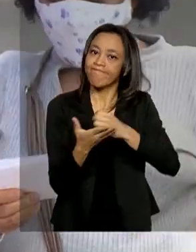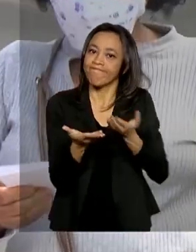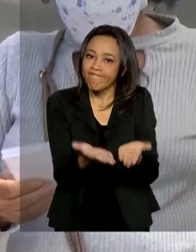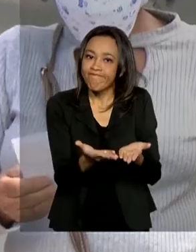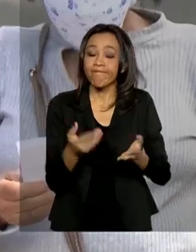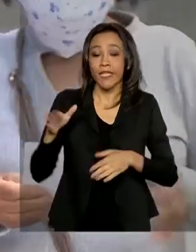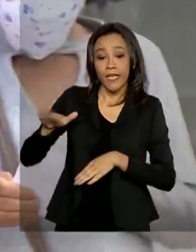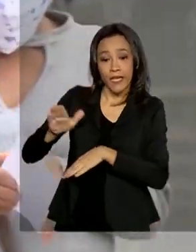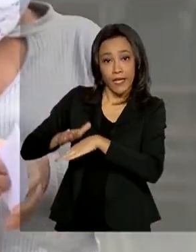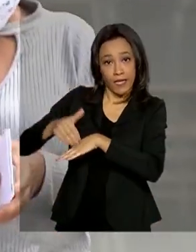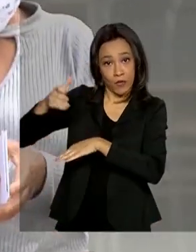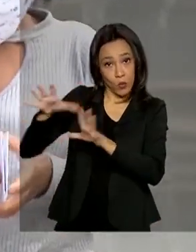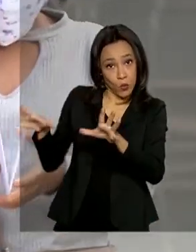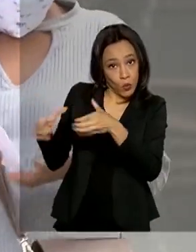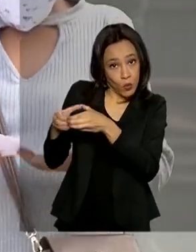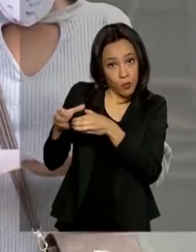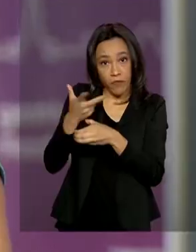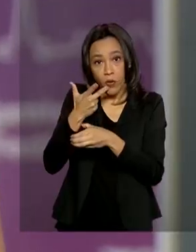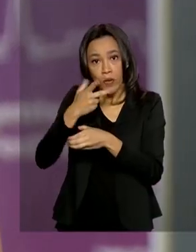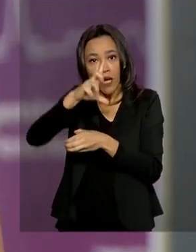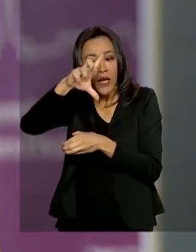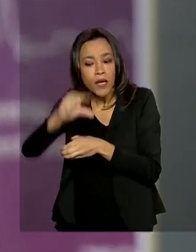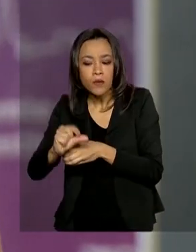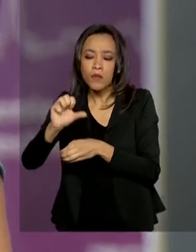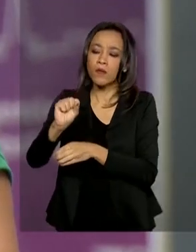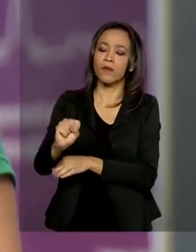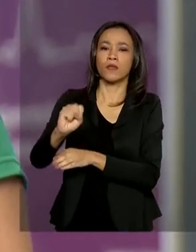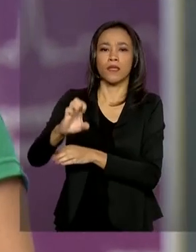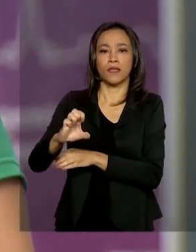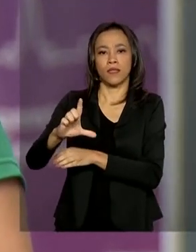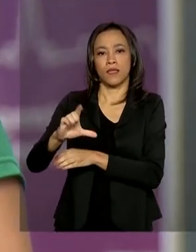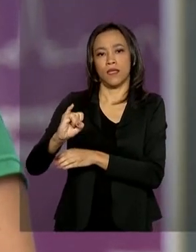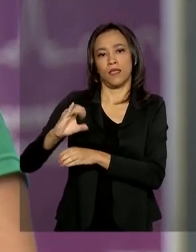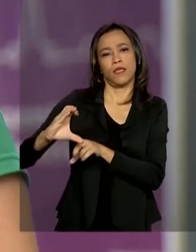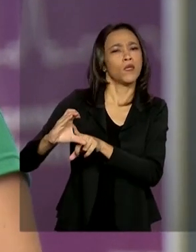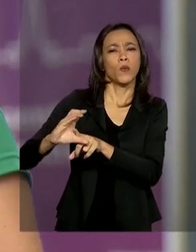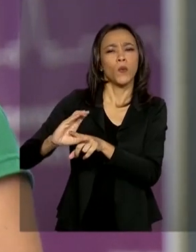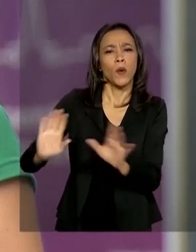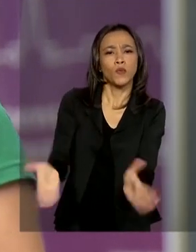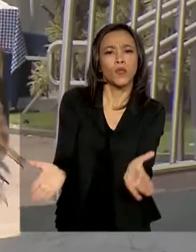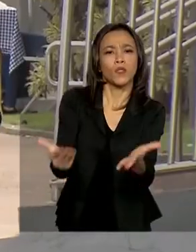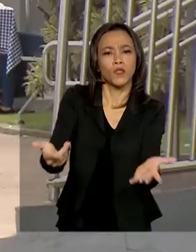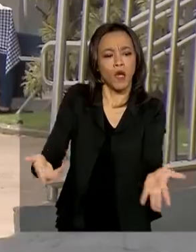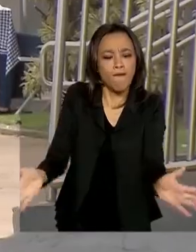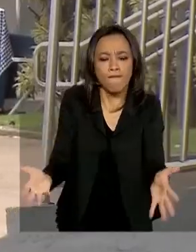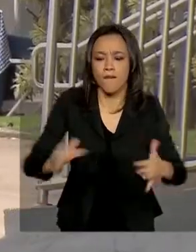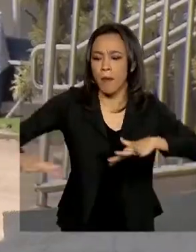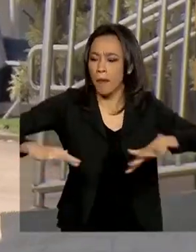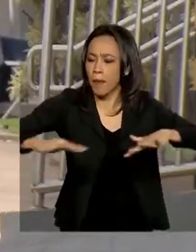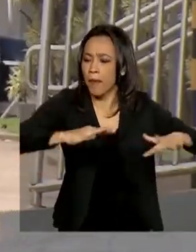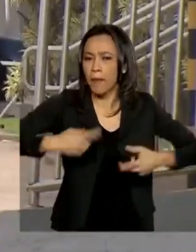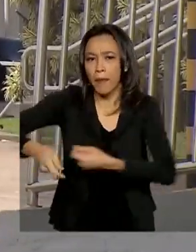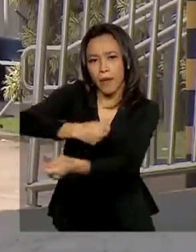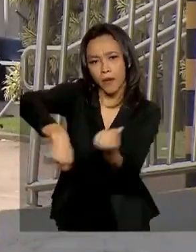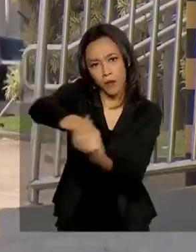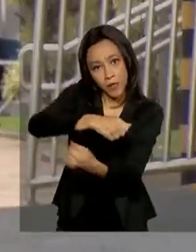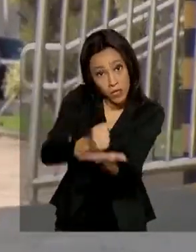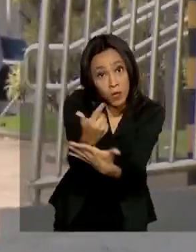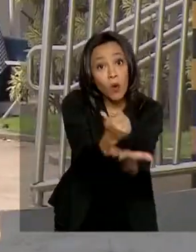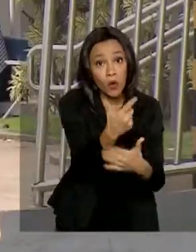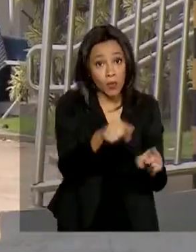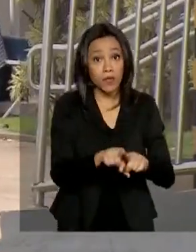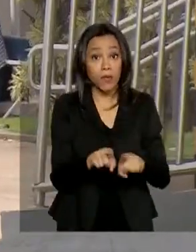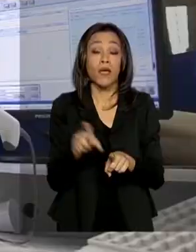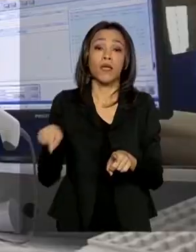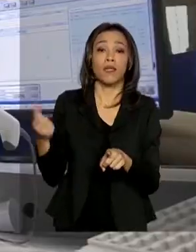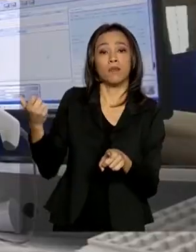Segundo o Copom, a redução da Selic ajuda a estimular a economia e as compras. O Banco Central apontou também a